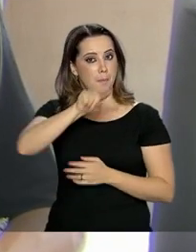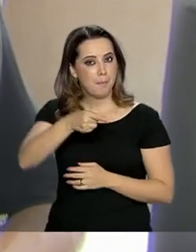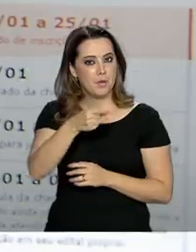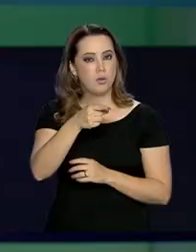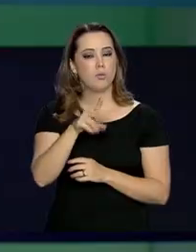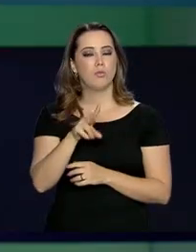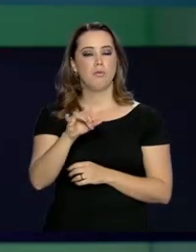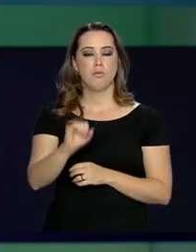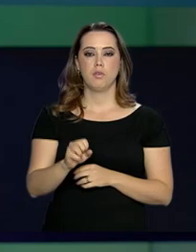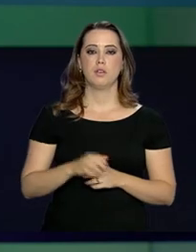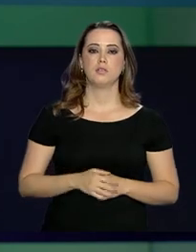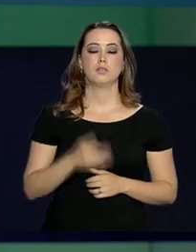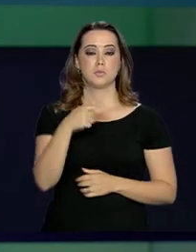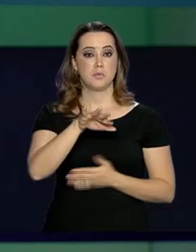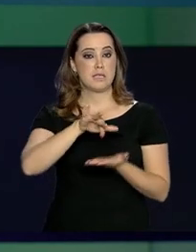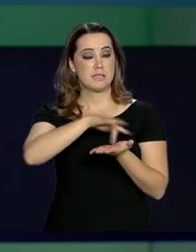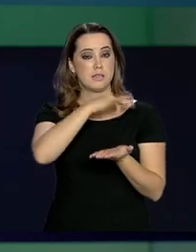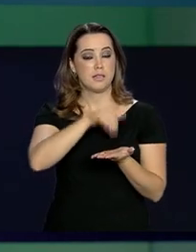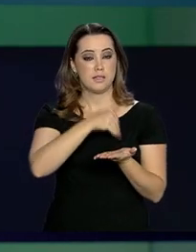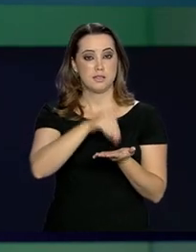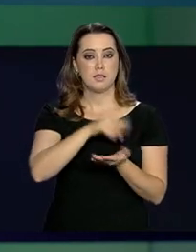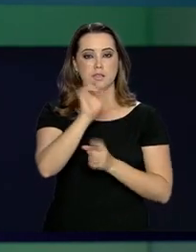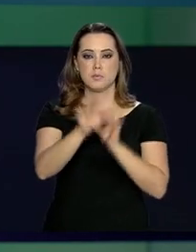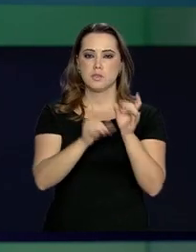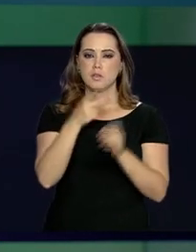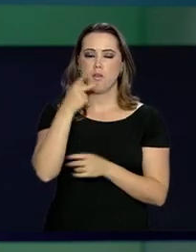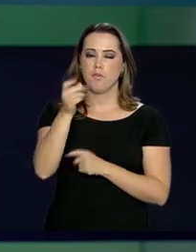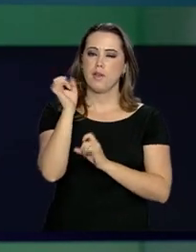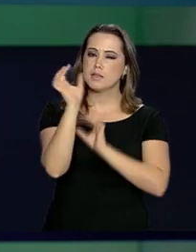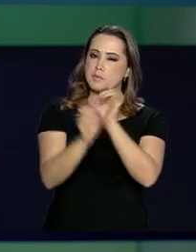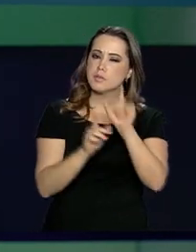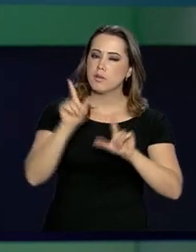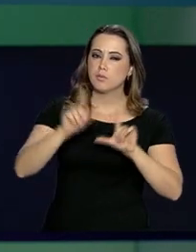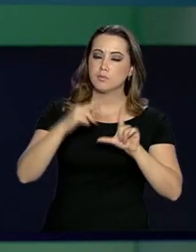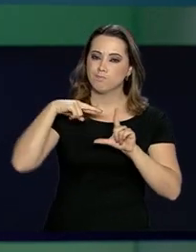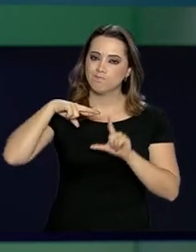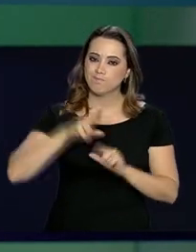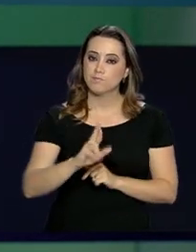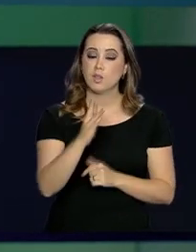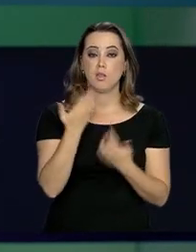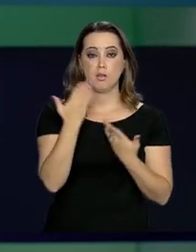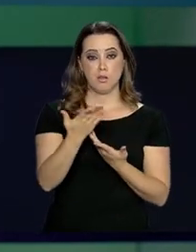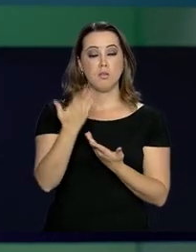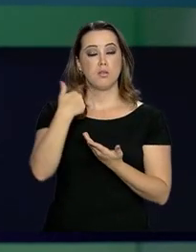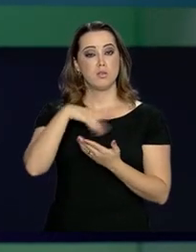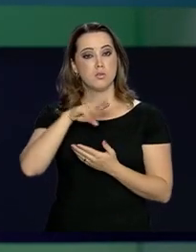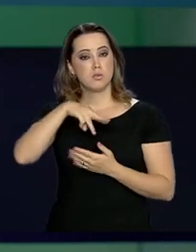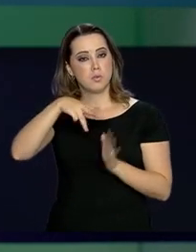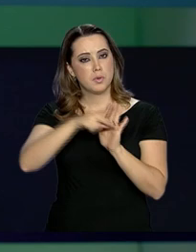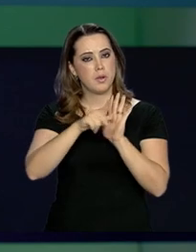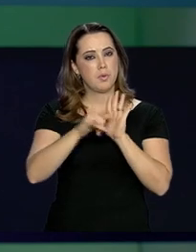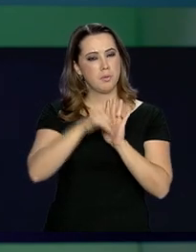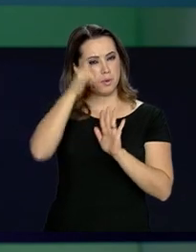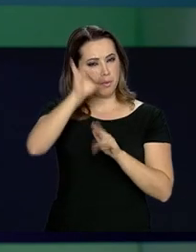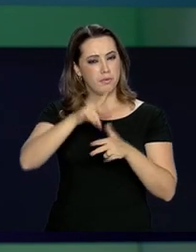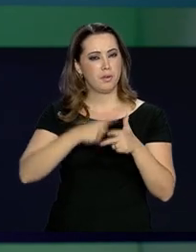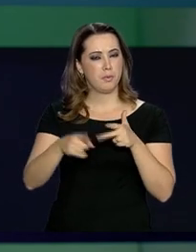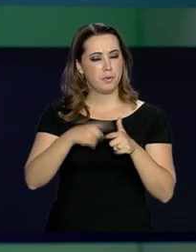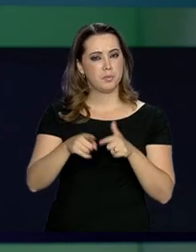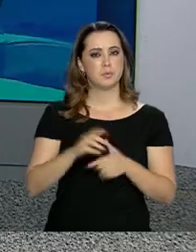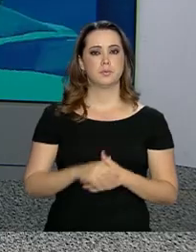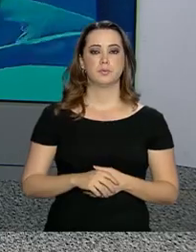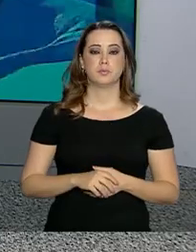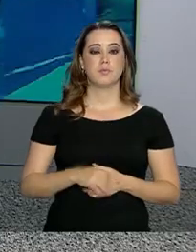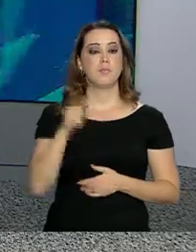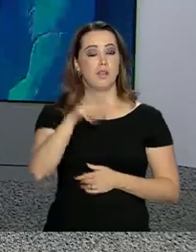oportunidades. E secretário especial da Previdência fala com exclusividade para a NBR sobre a MP antifraude no INSS.